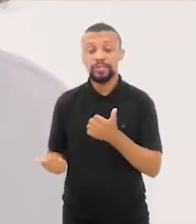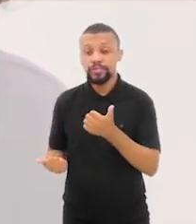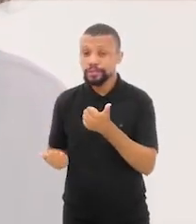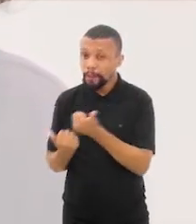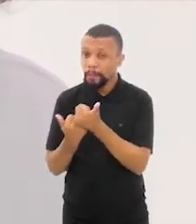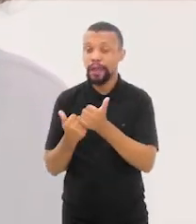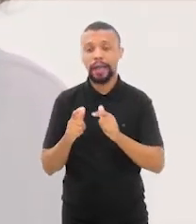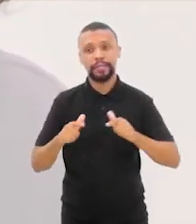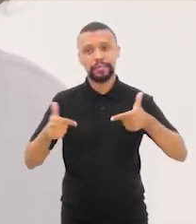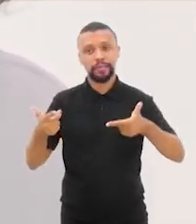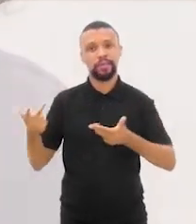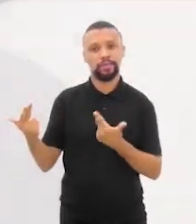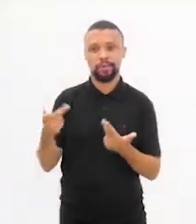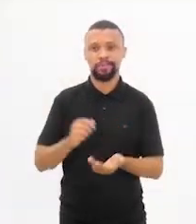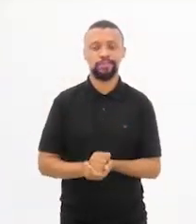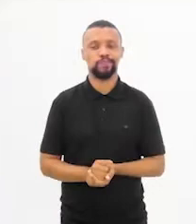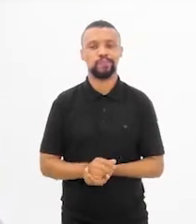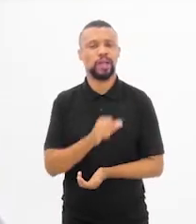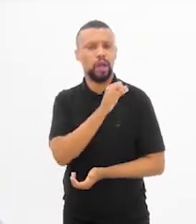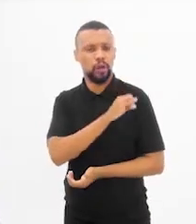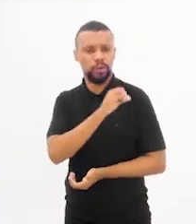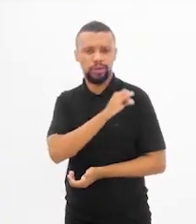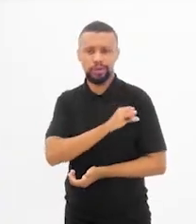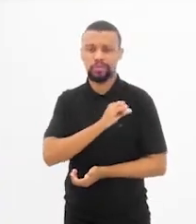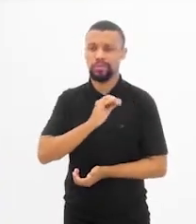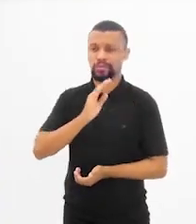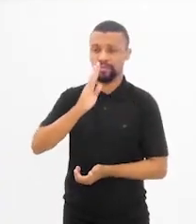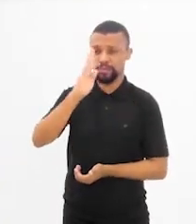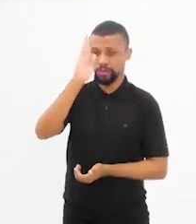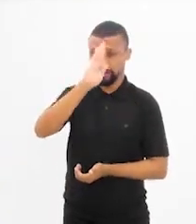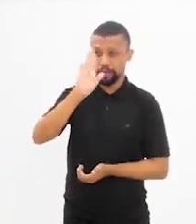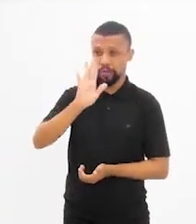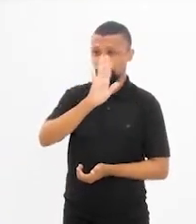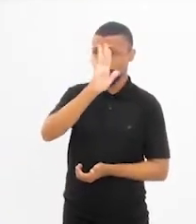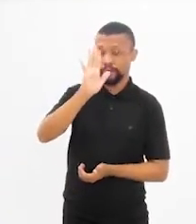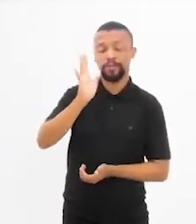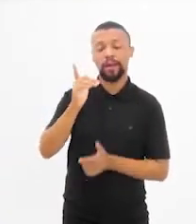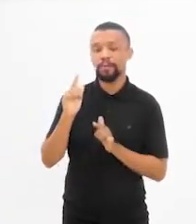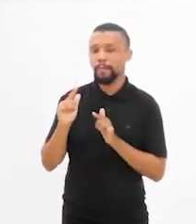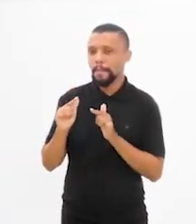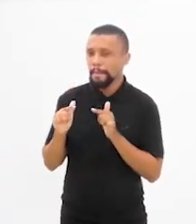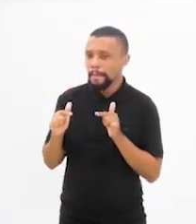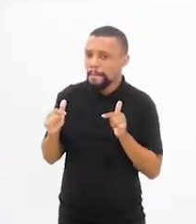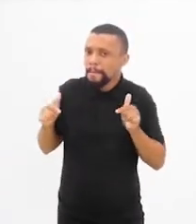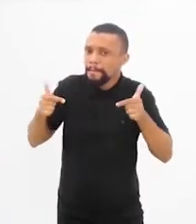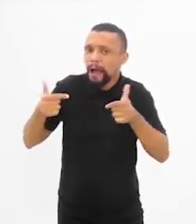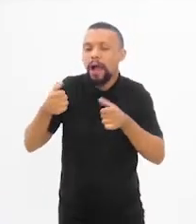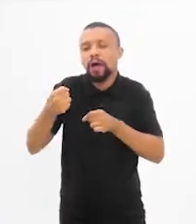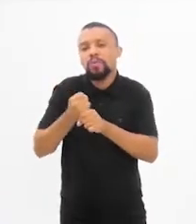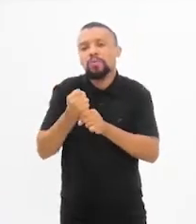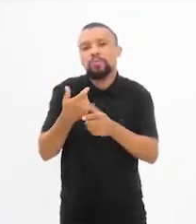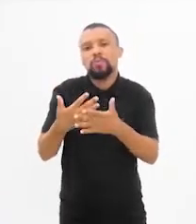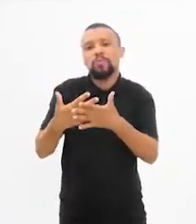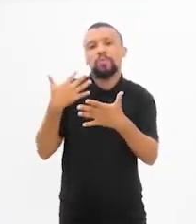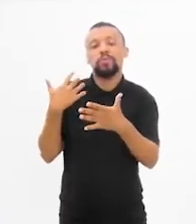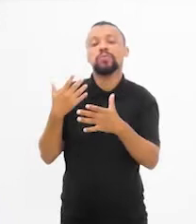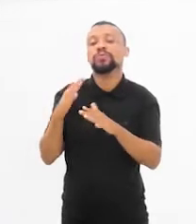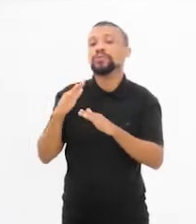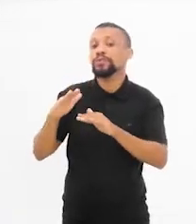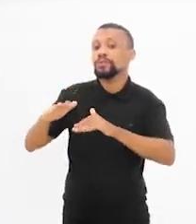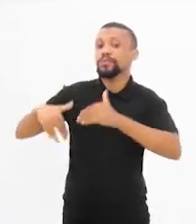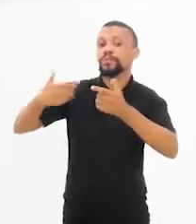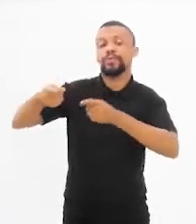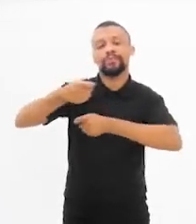iniciativas como essa. O Rio de Janeiro, o Brasil, ele vem no movimento já há alguns anos de desenvolver